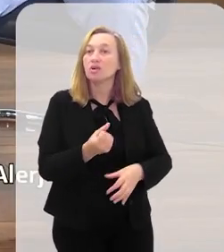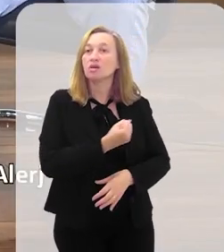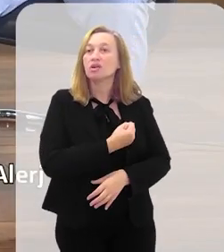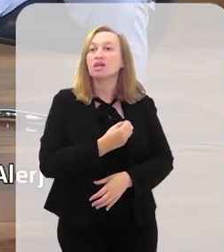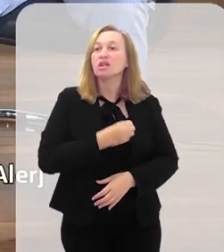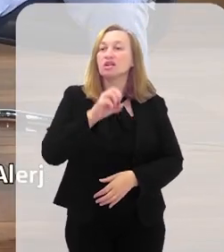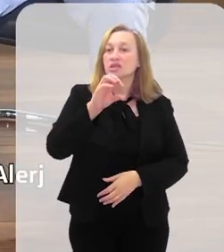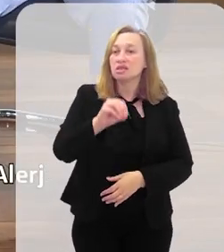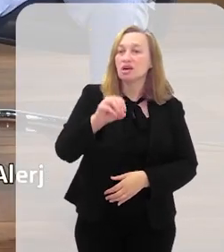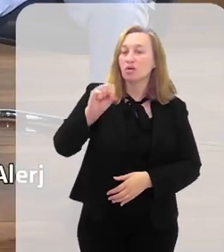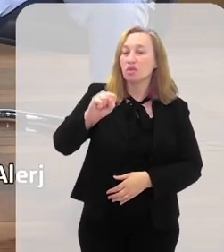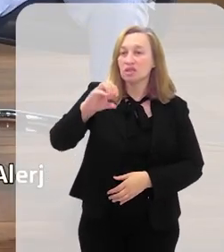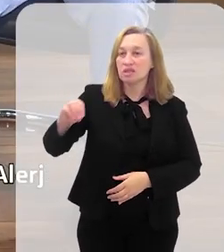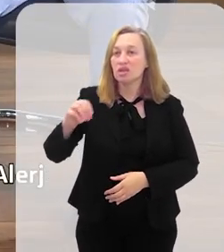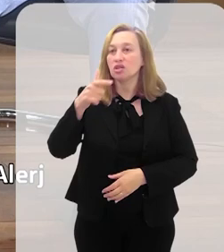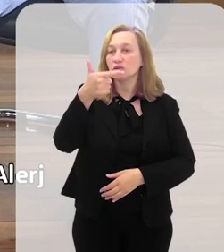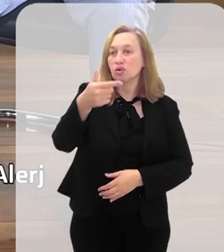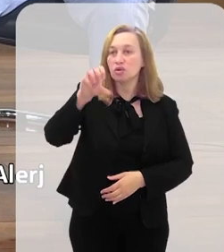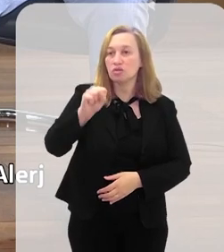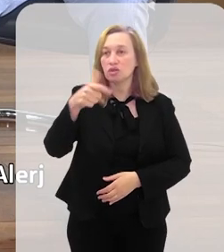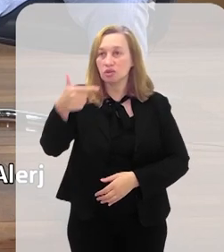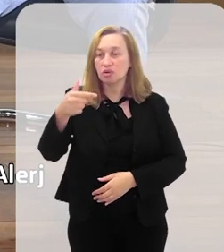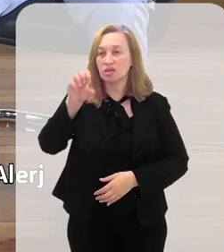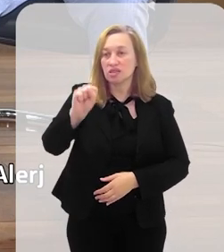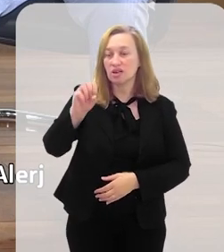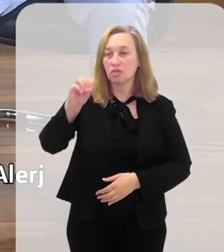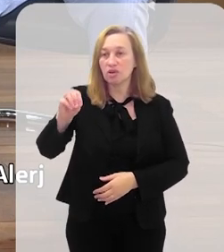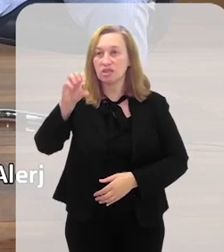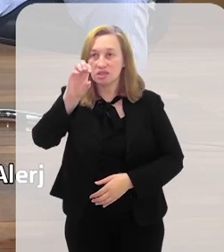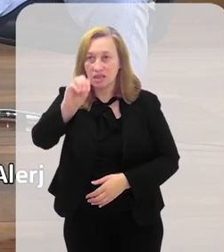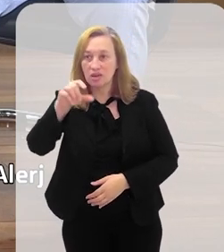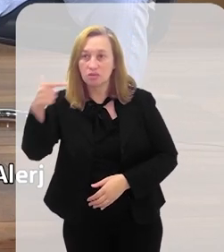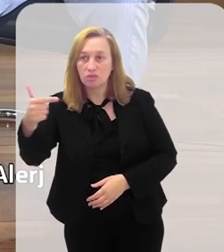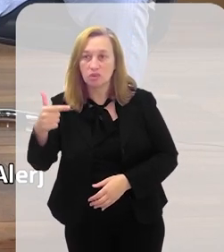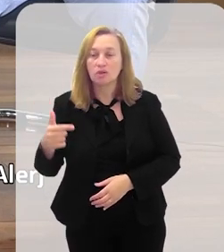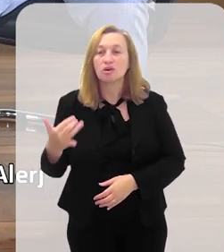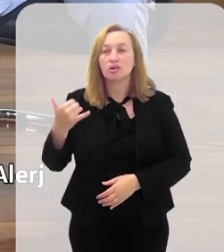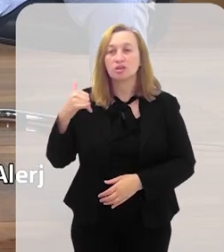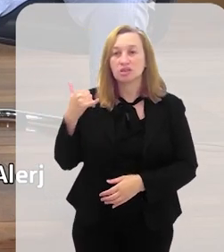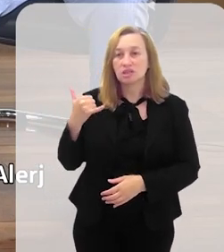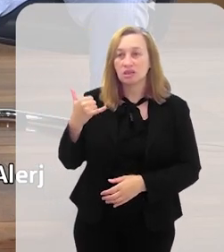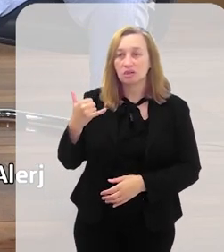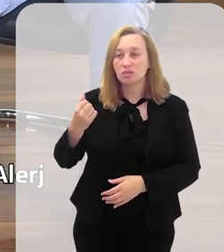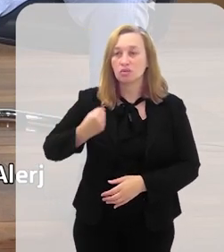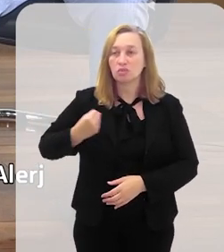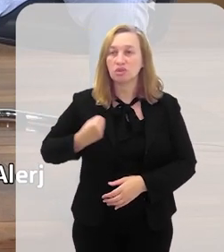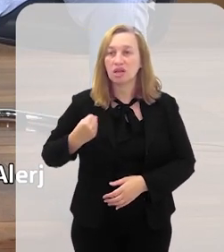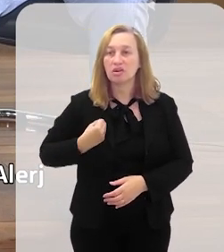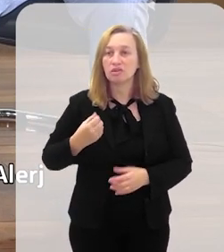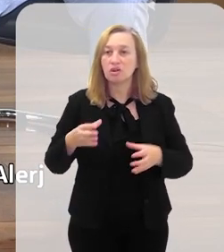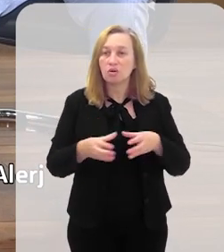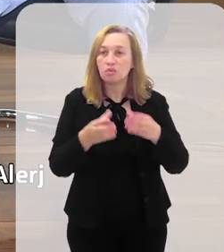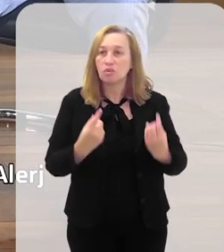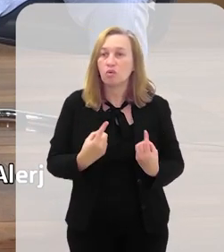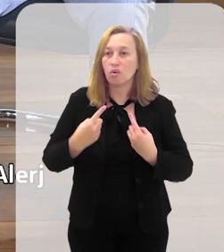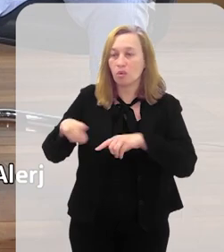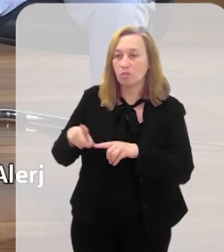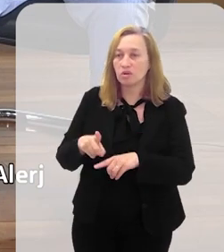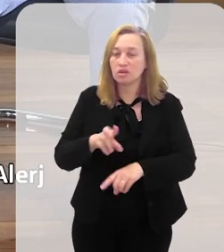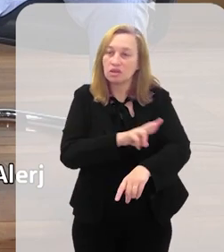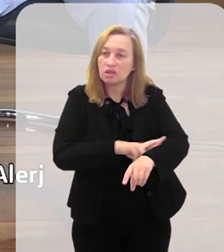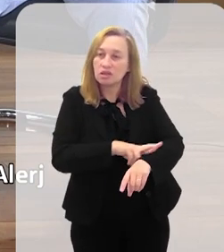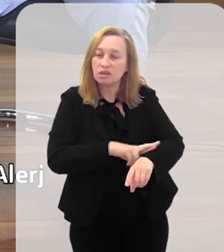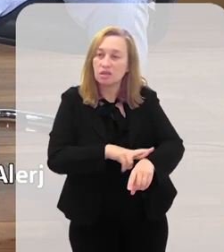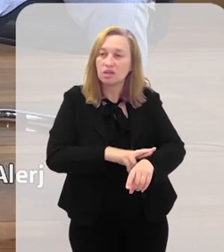Agora, 0800-282-0802. É o telefone da comissão de combate às intolerâncias